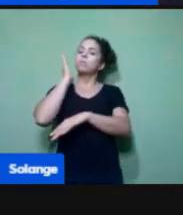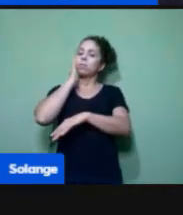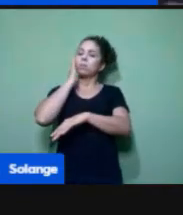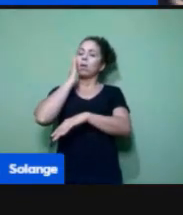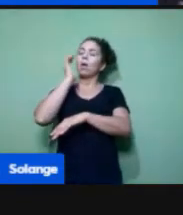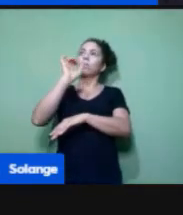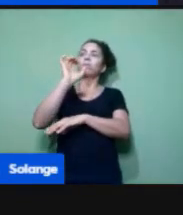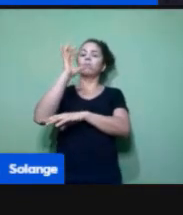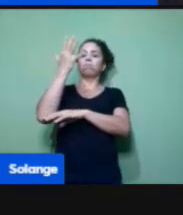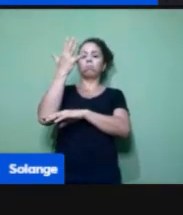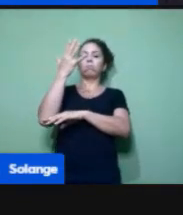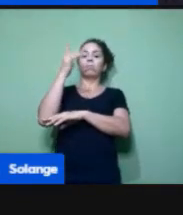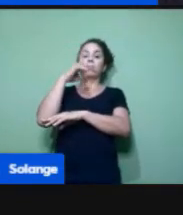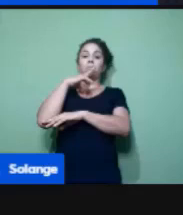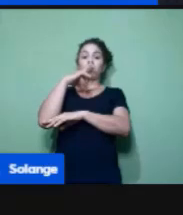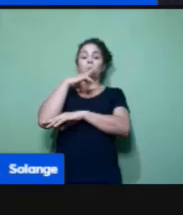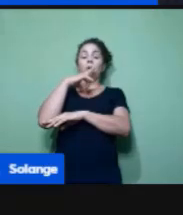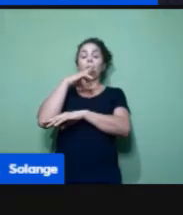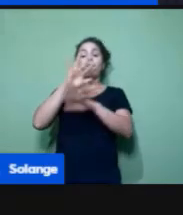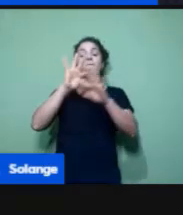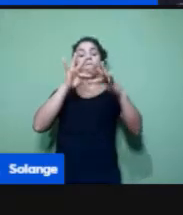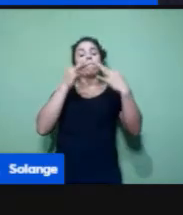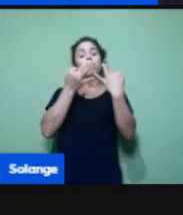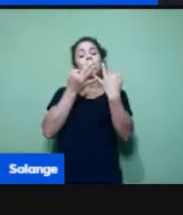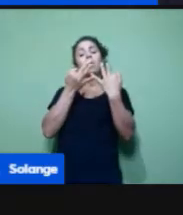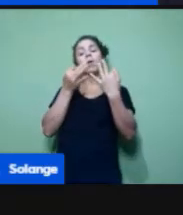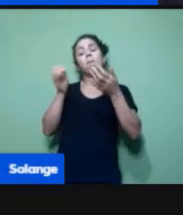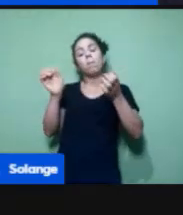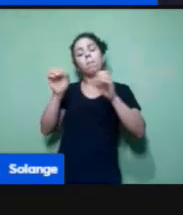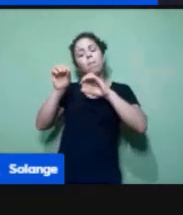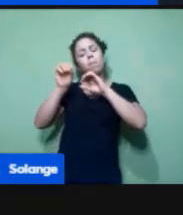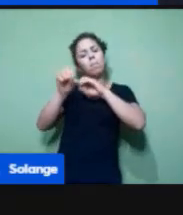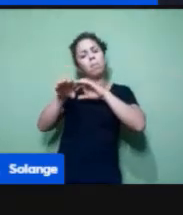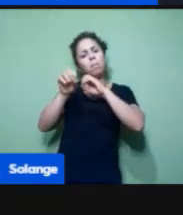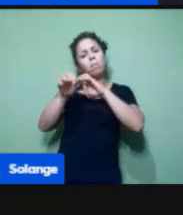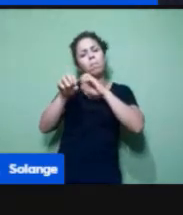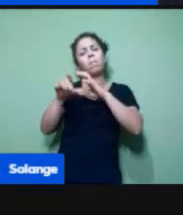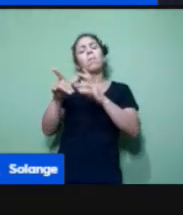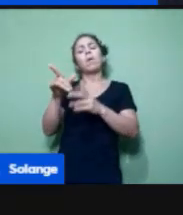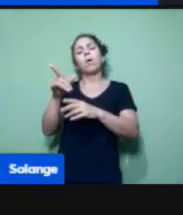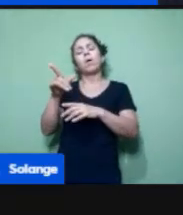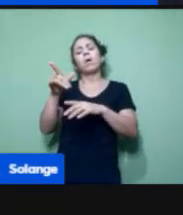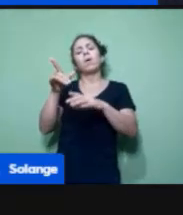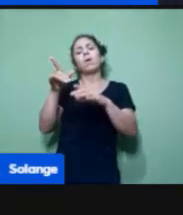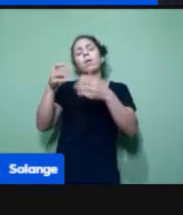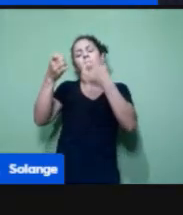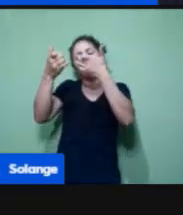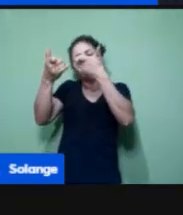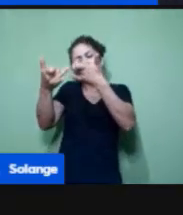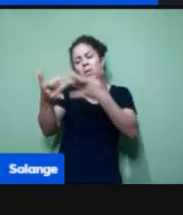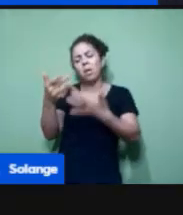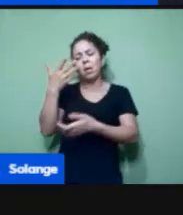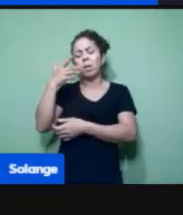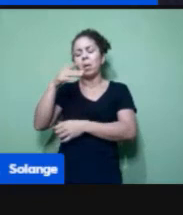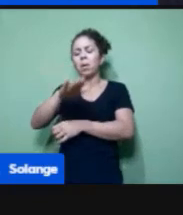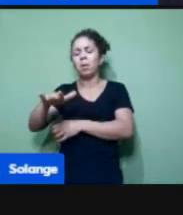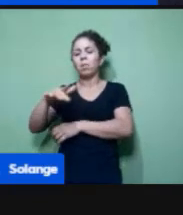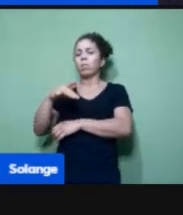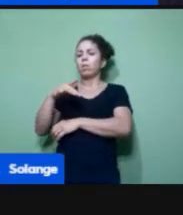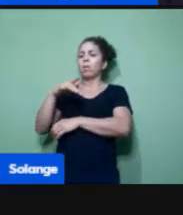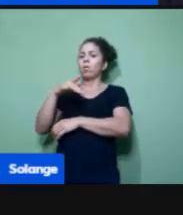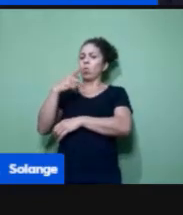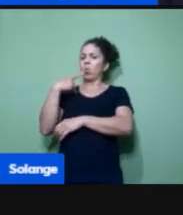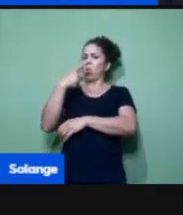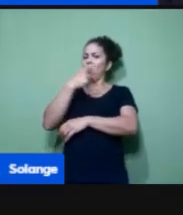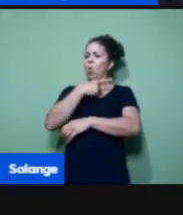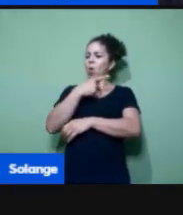Muitos pais conversam com as crianças, vão explicar também, a gente não pode ter essa ideia errônea que a criança